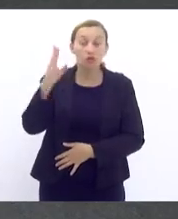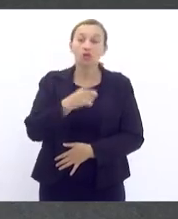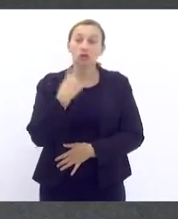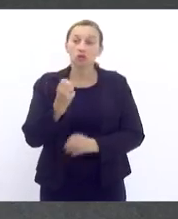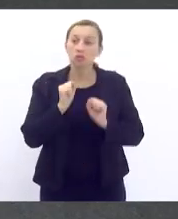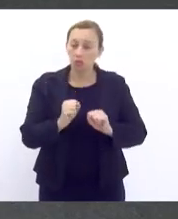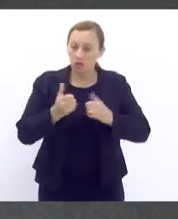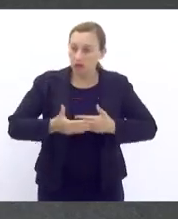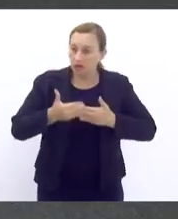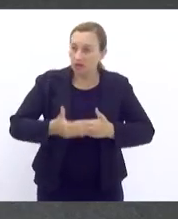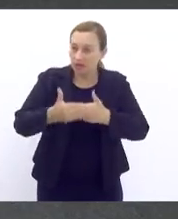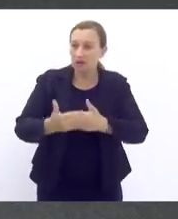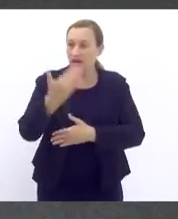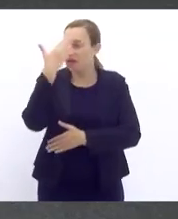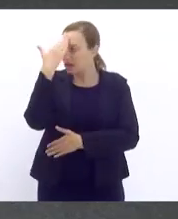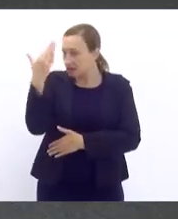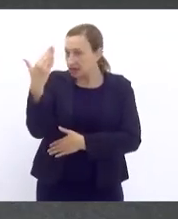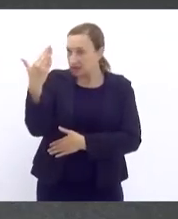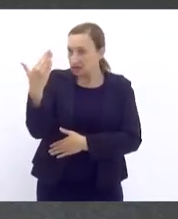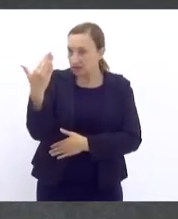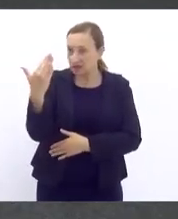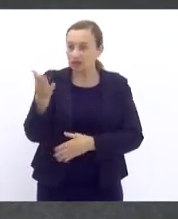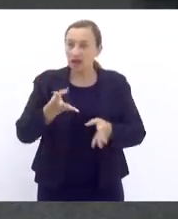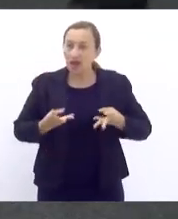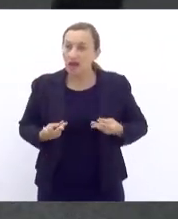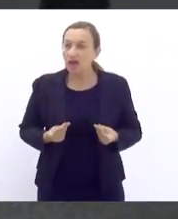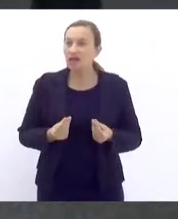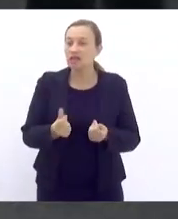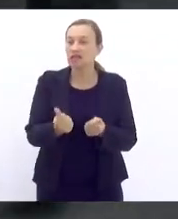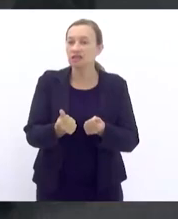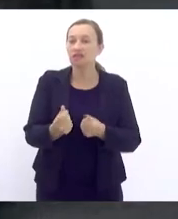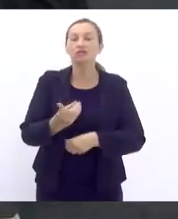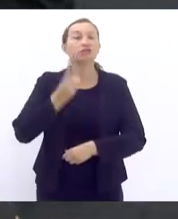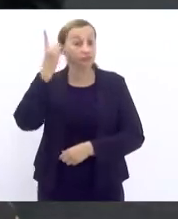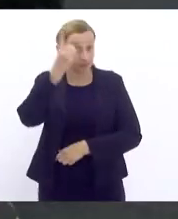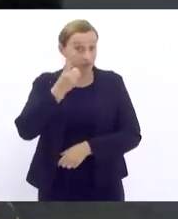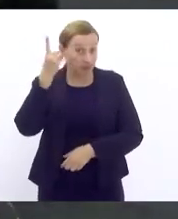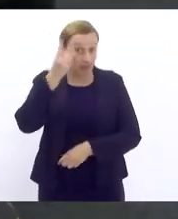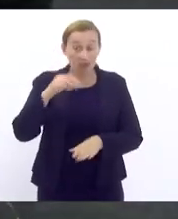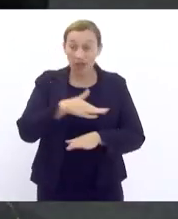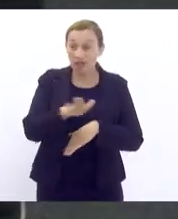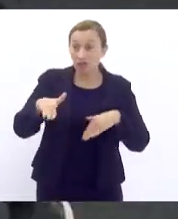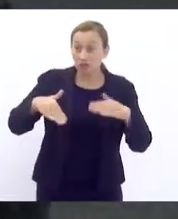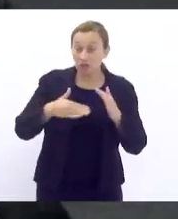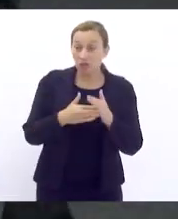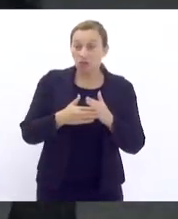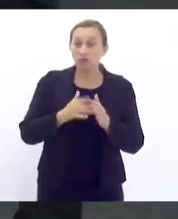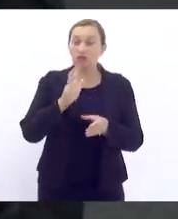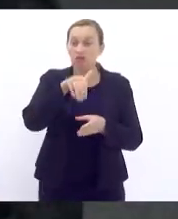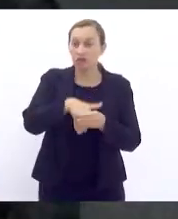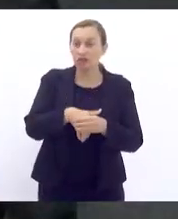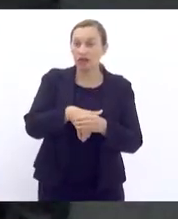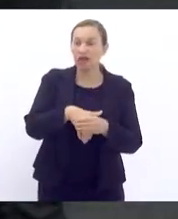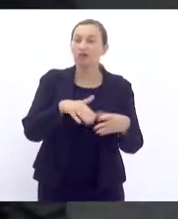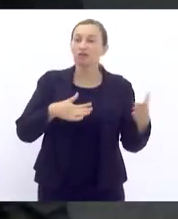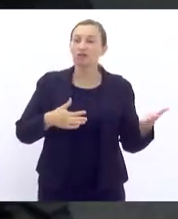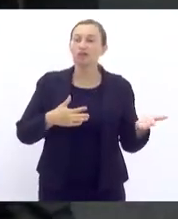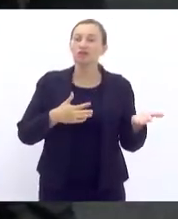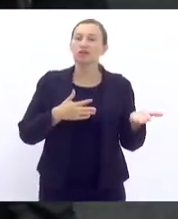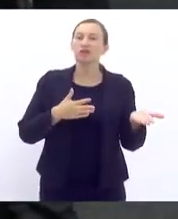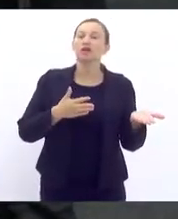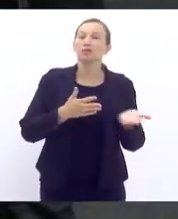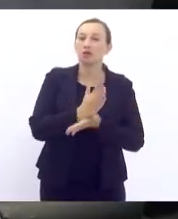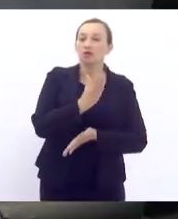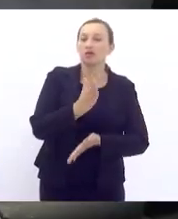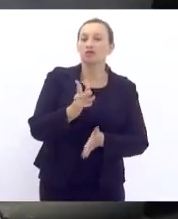possa avançar e agradeço a sensibilidade dos deputados e a todos aqueles e aquelas que votaram favorável ao projeto. Obrigada,